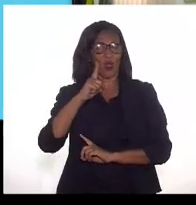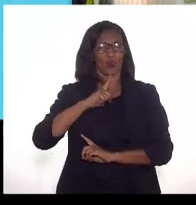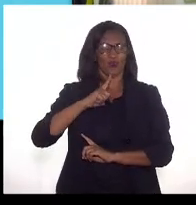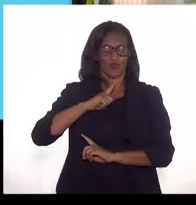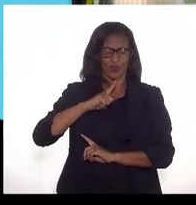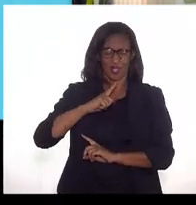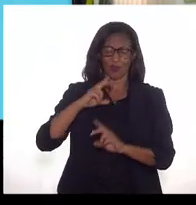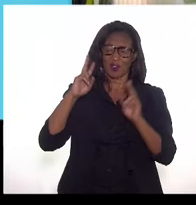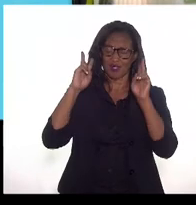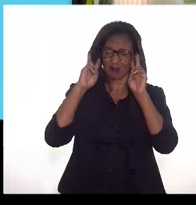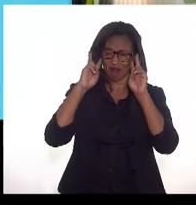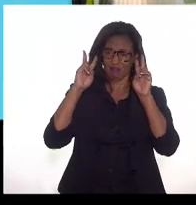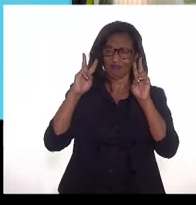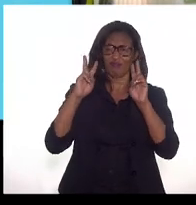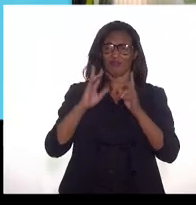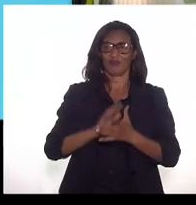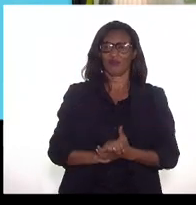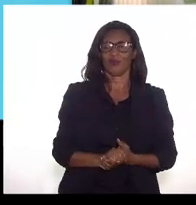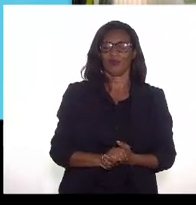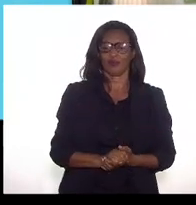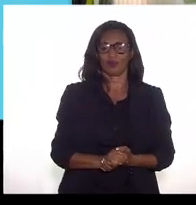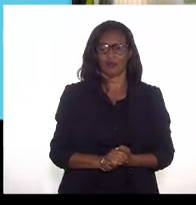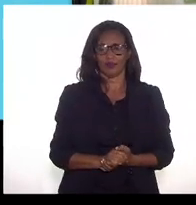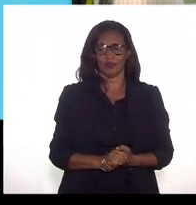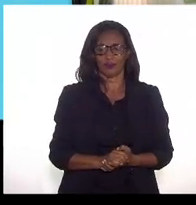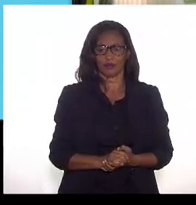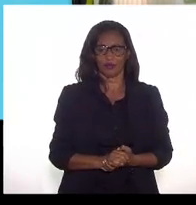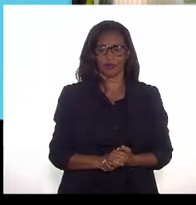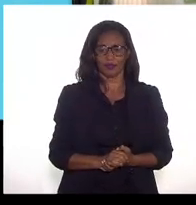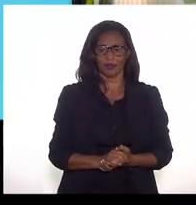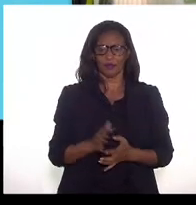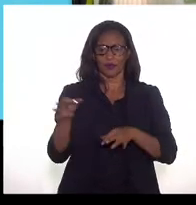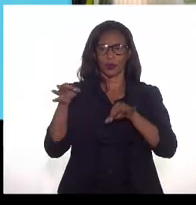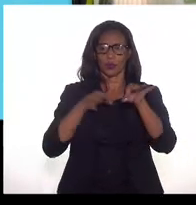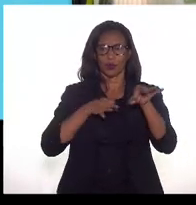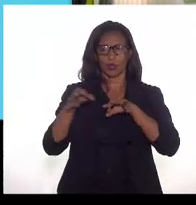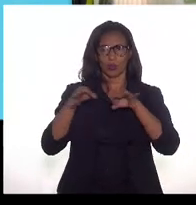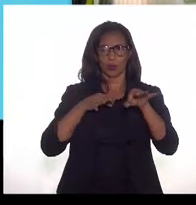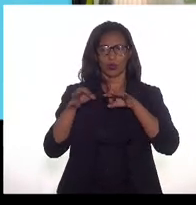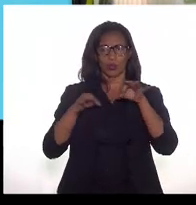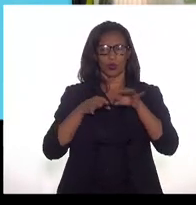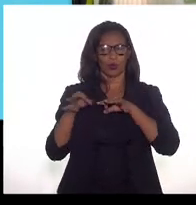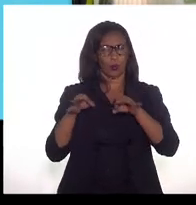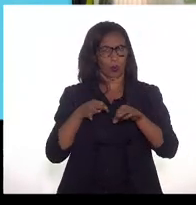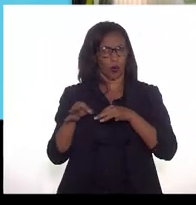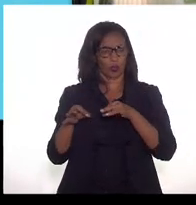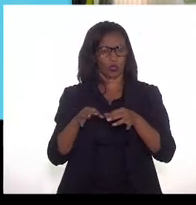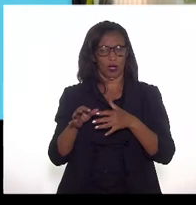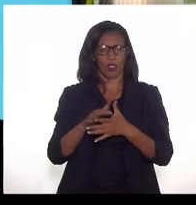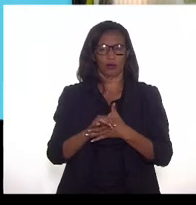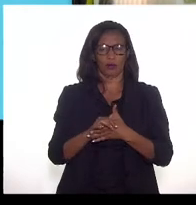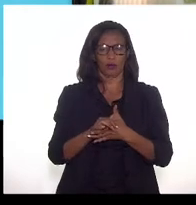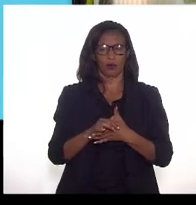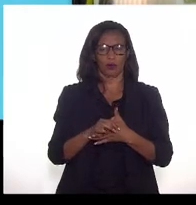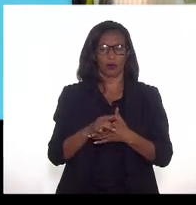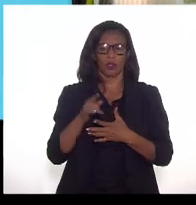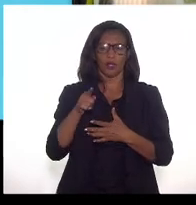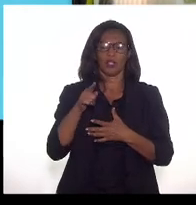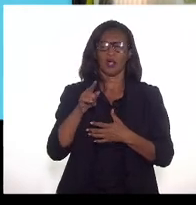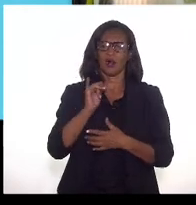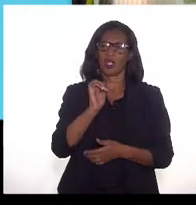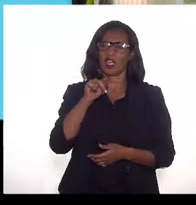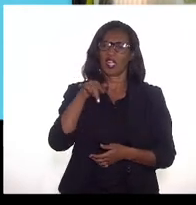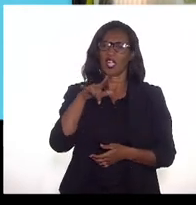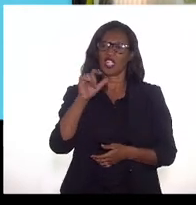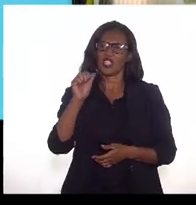previsão de do do projeto de UAG que é a injeção